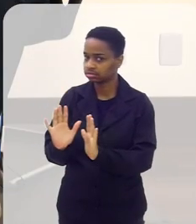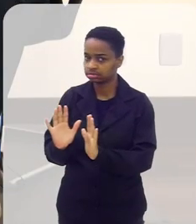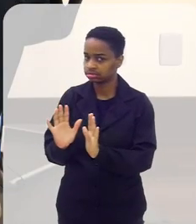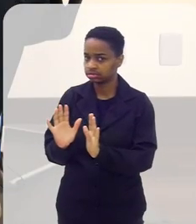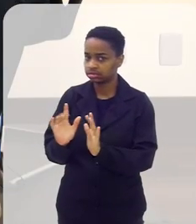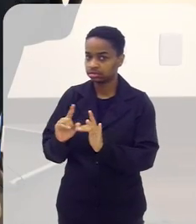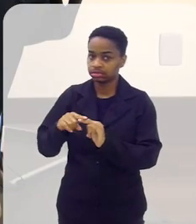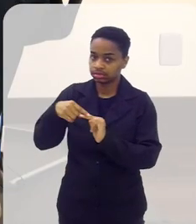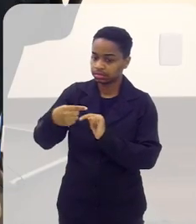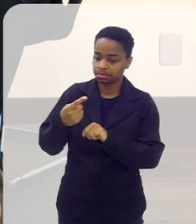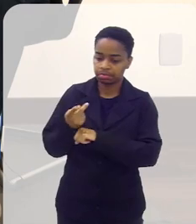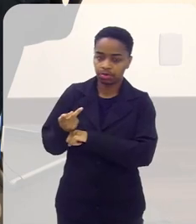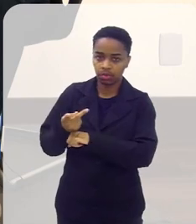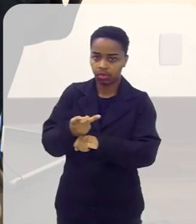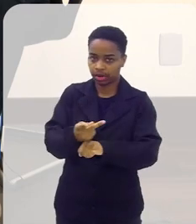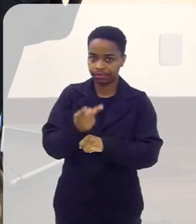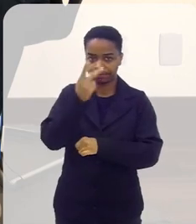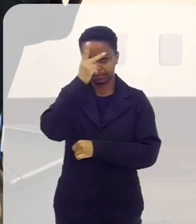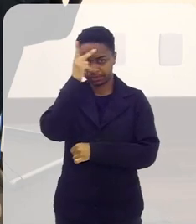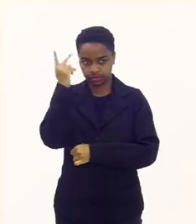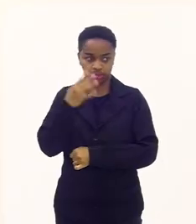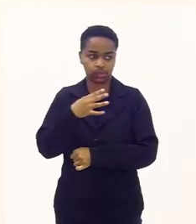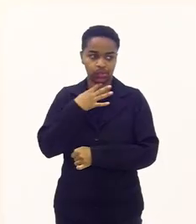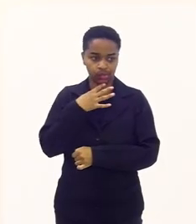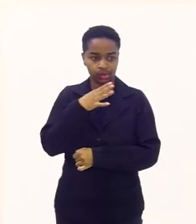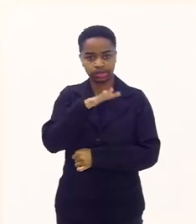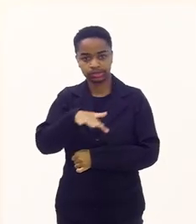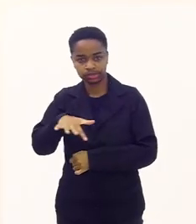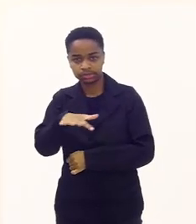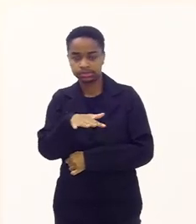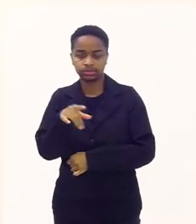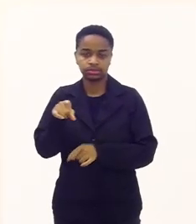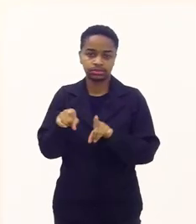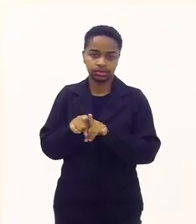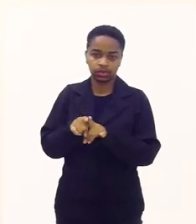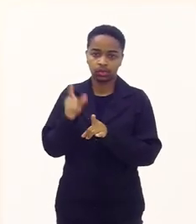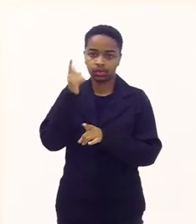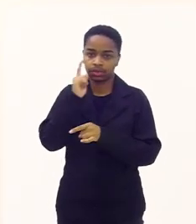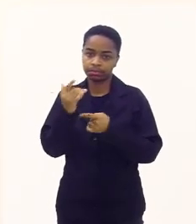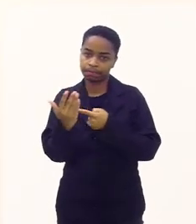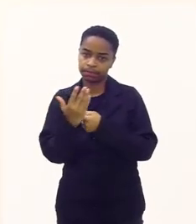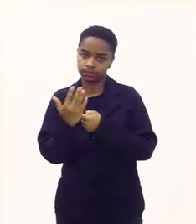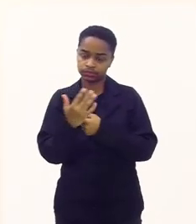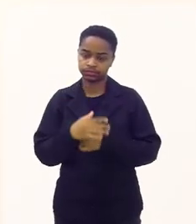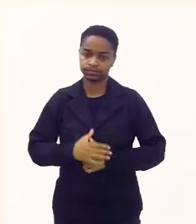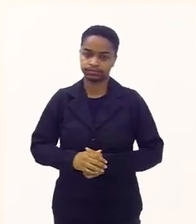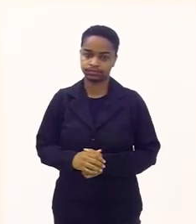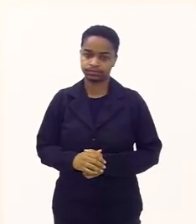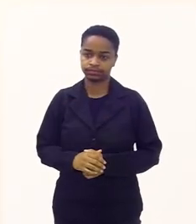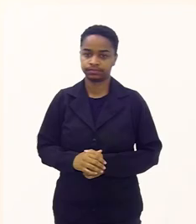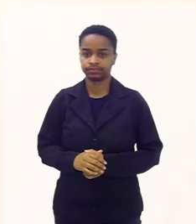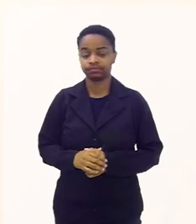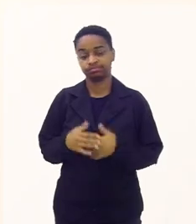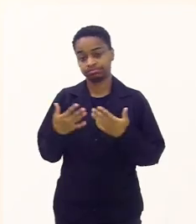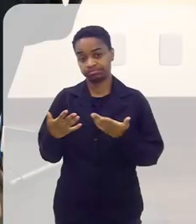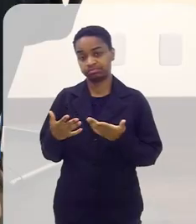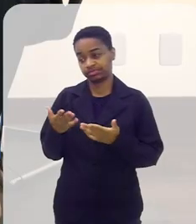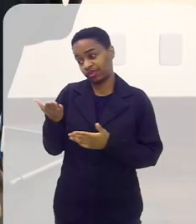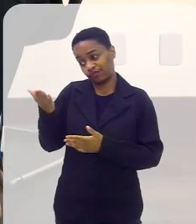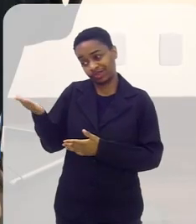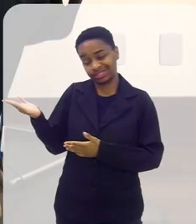e ai foi procurar pessoas que conhecessem que pudessem me ajudar com isso